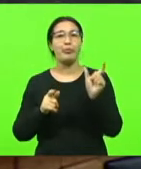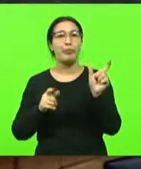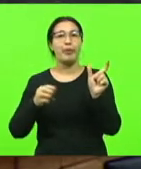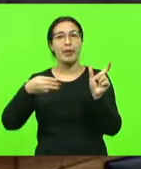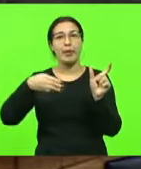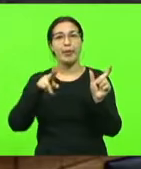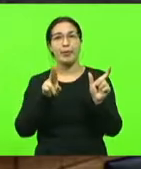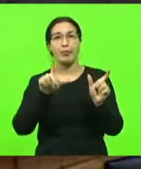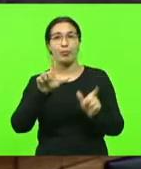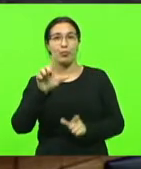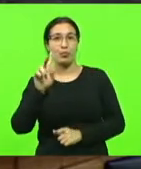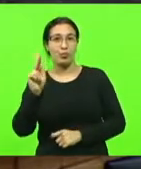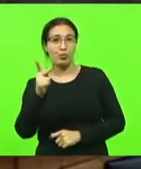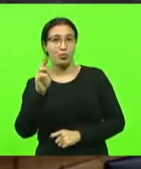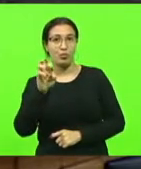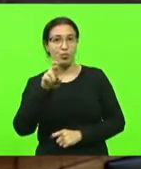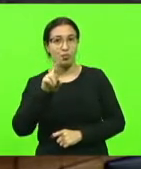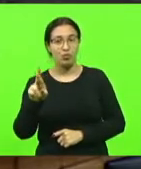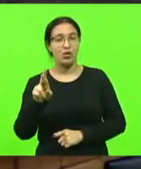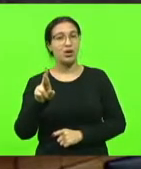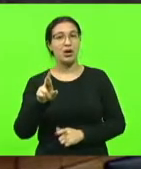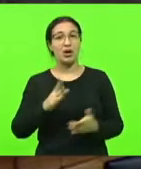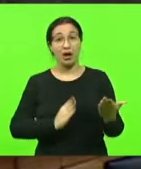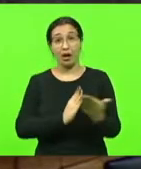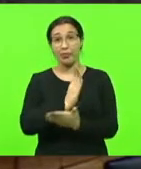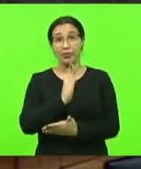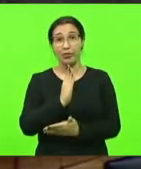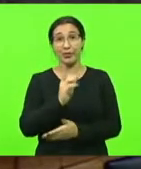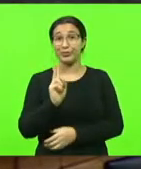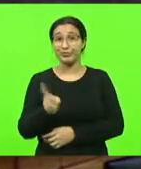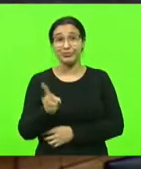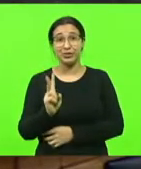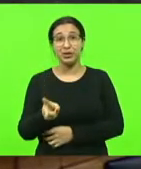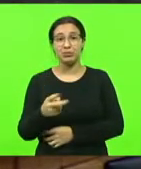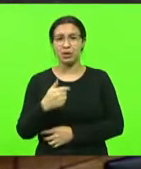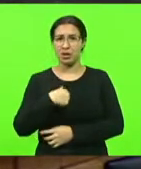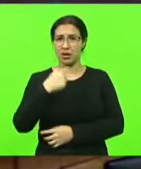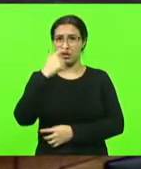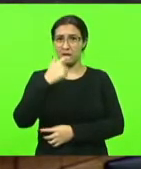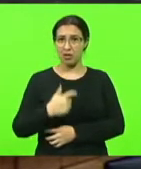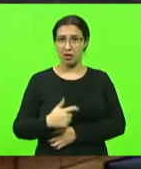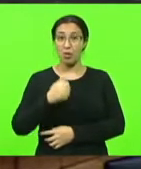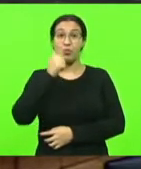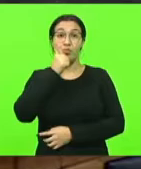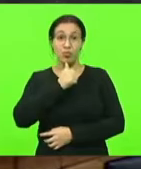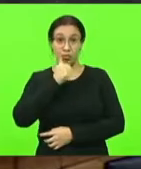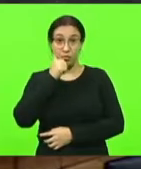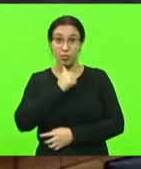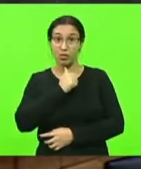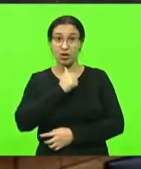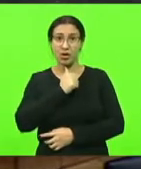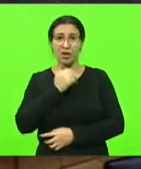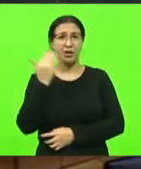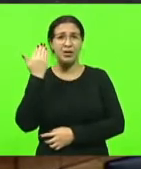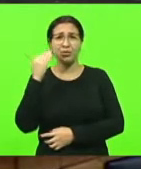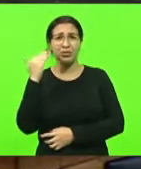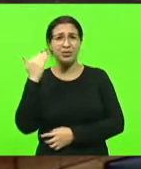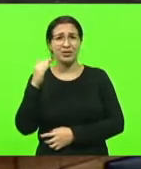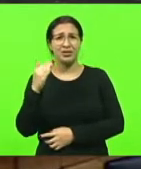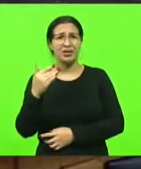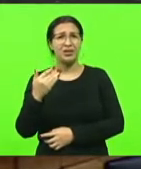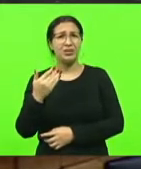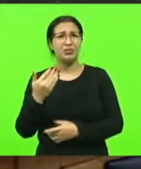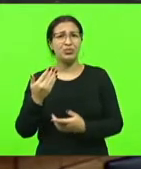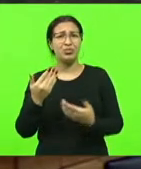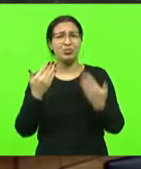sem nenhuma resistência. E eu, como mulher, quero dizer que não compreendo isso como um